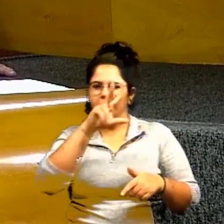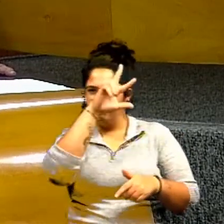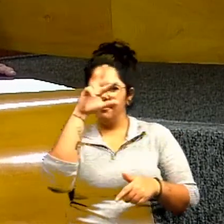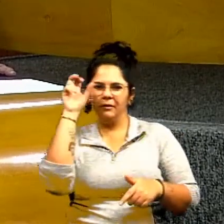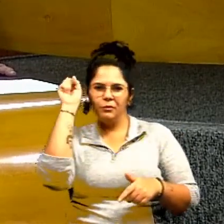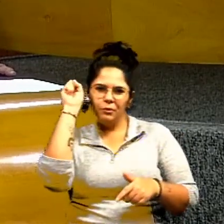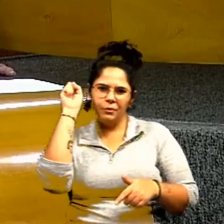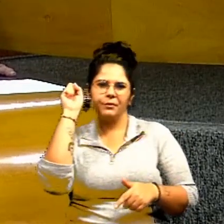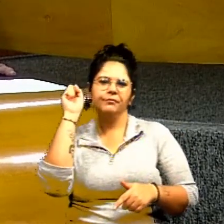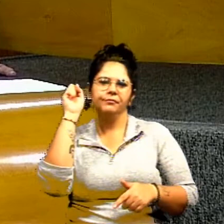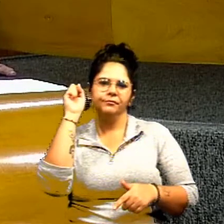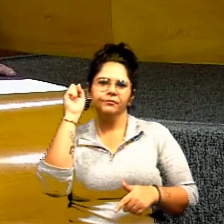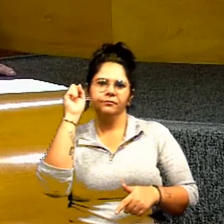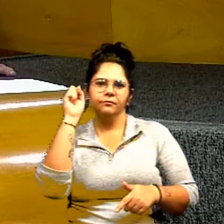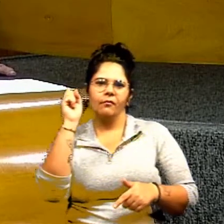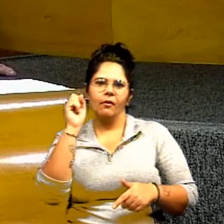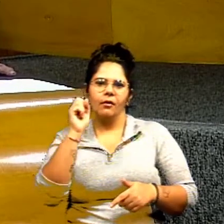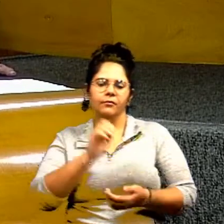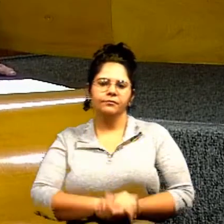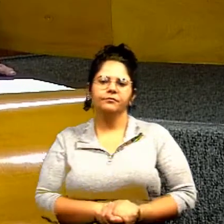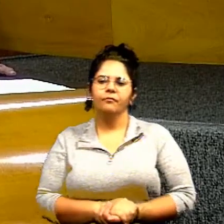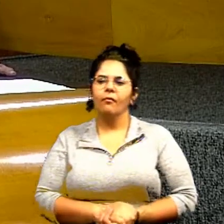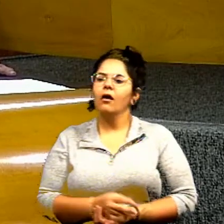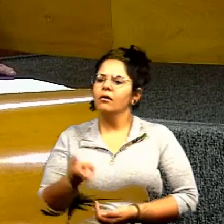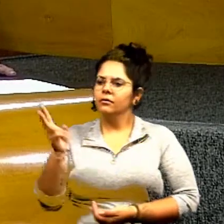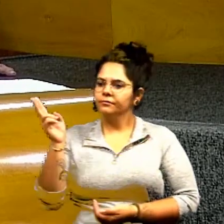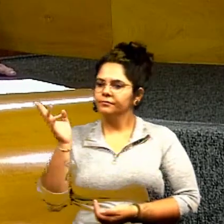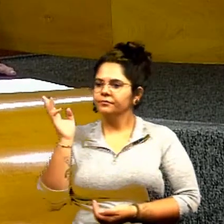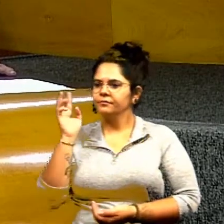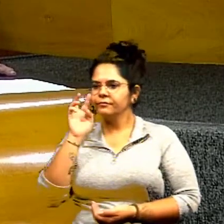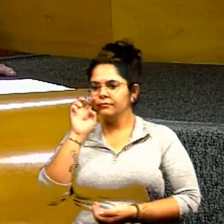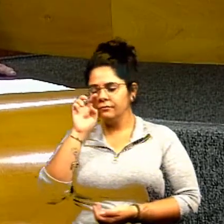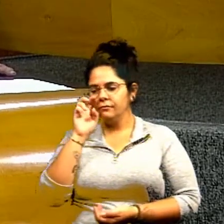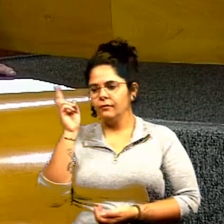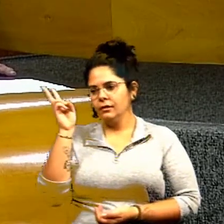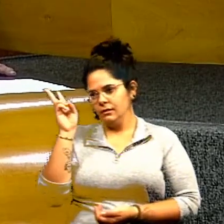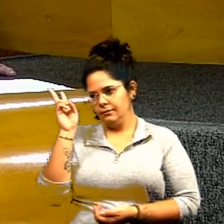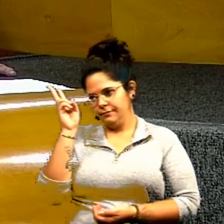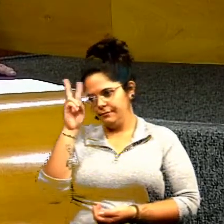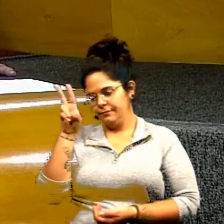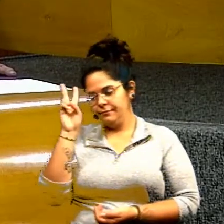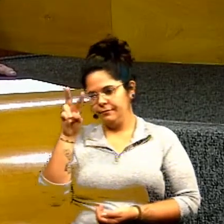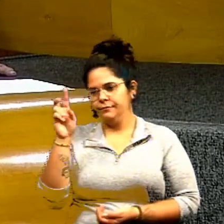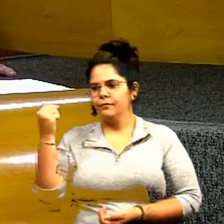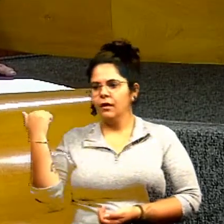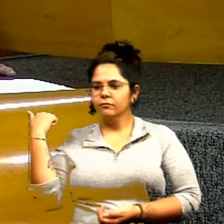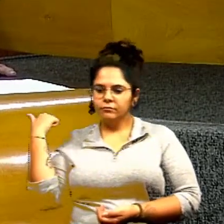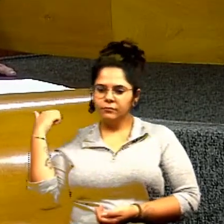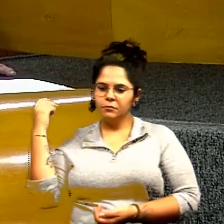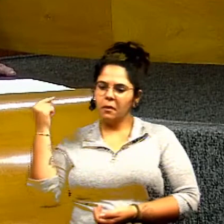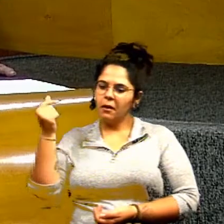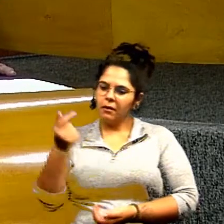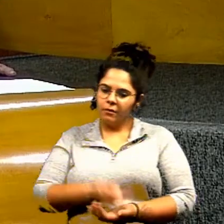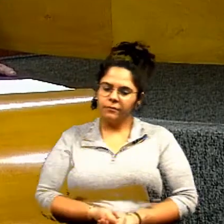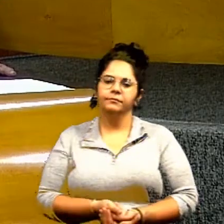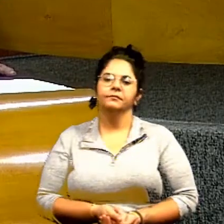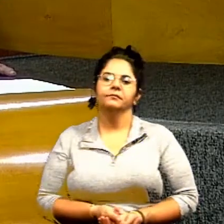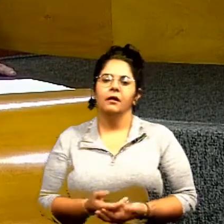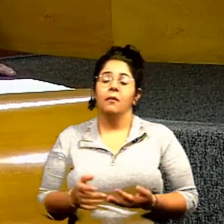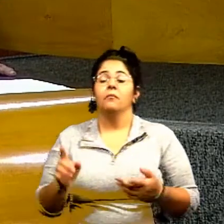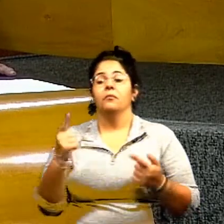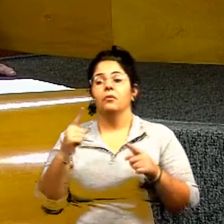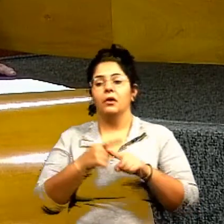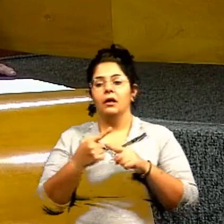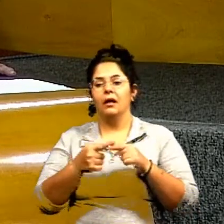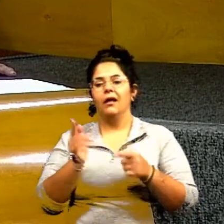a história vai contar. Todas essas maracutaia armada em véspera de eleições